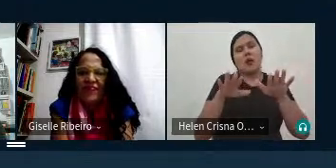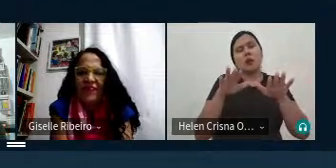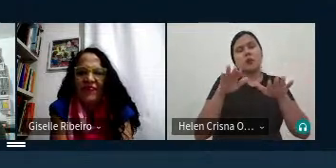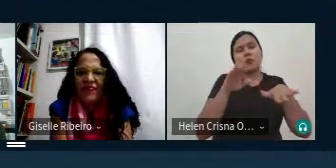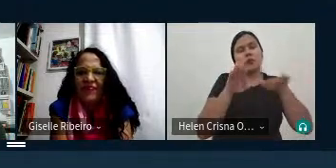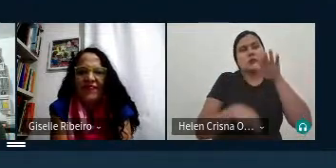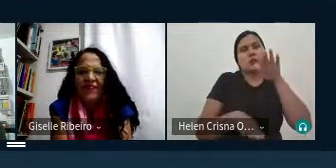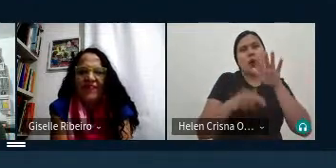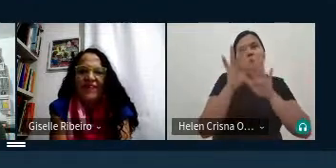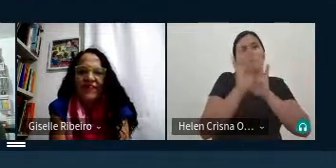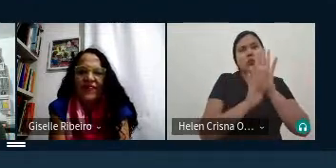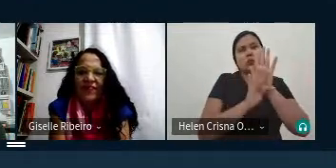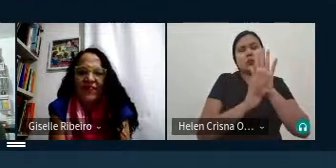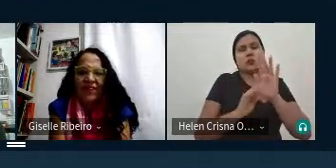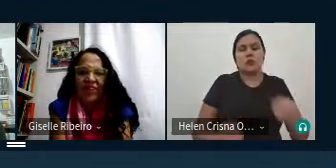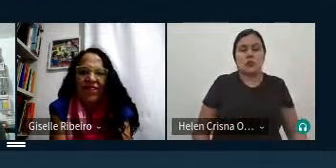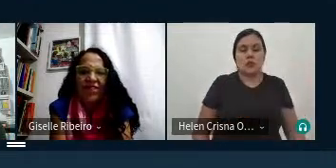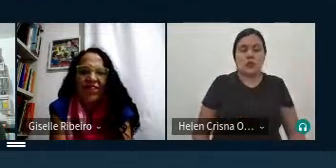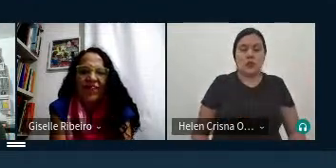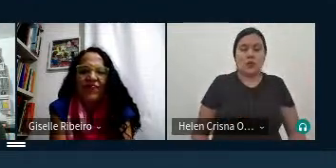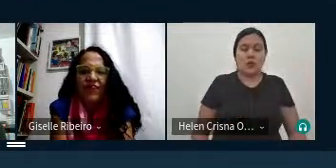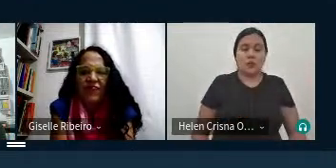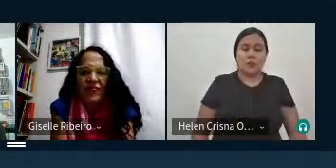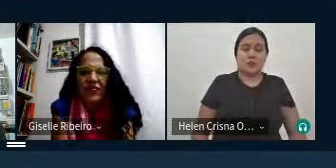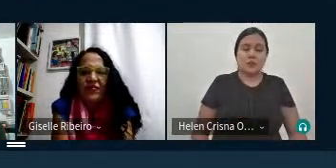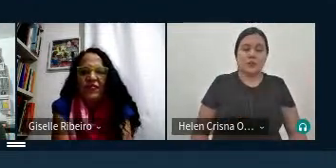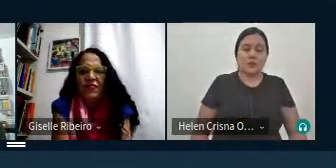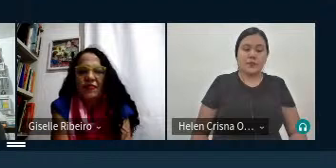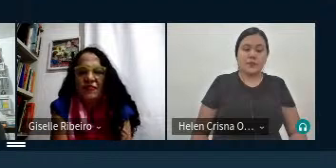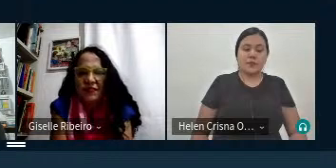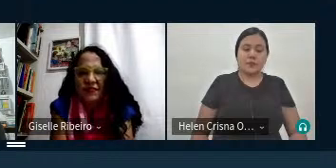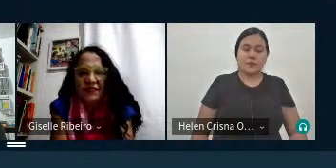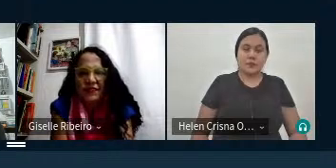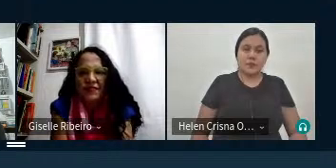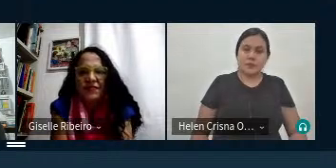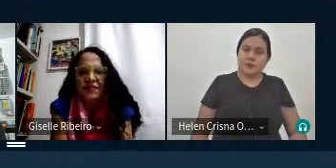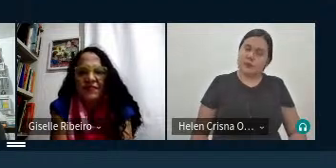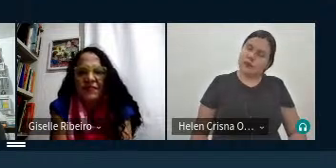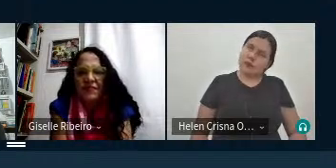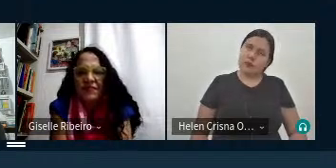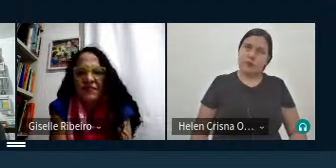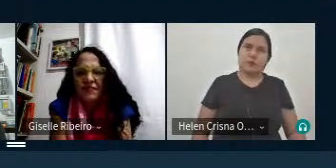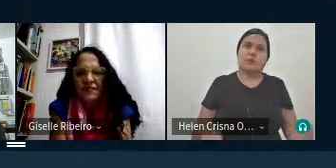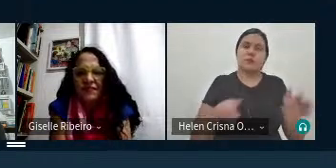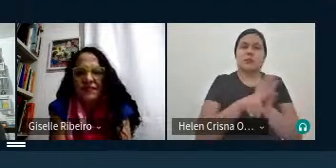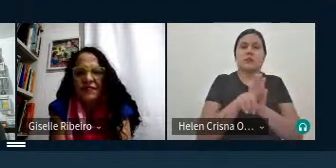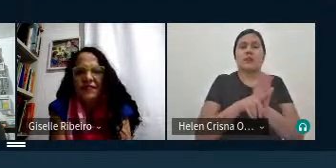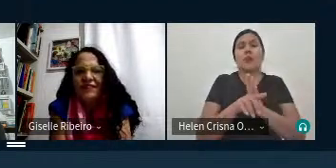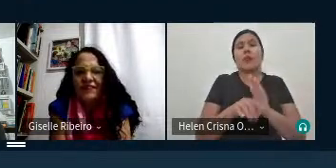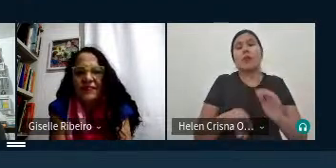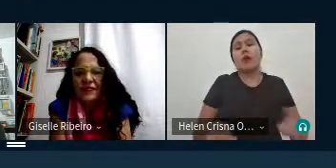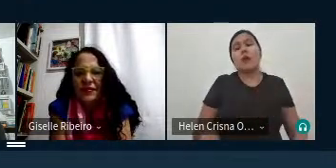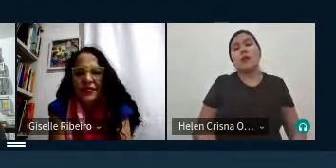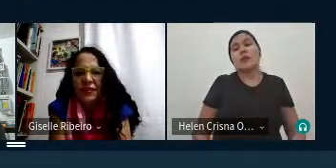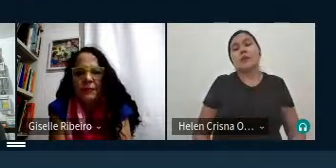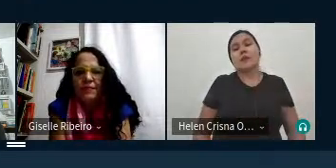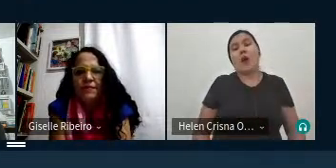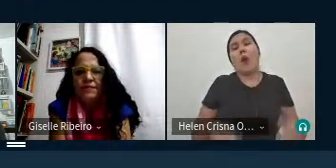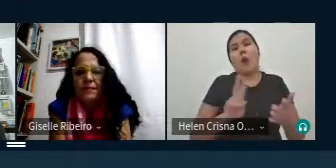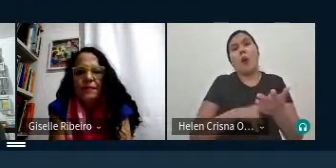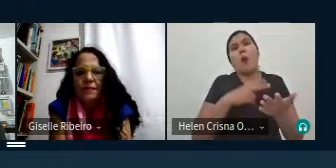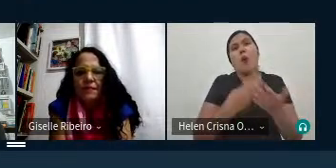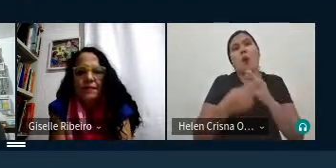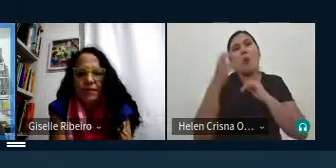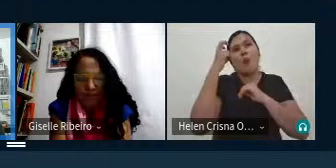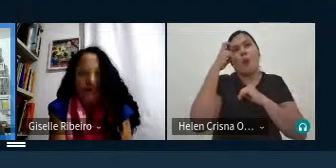é a questão que é a questão inevitável da tradição